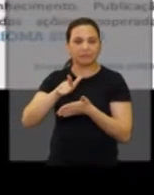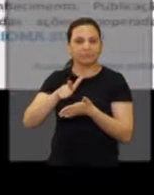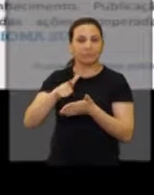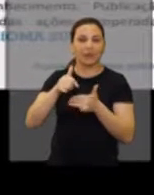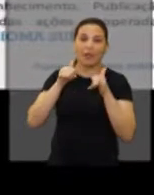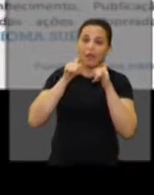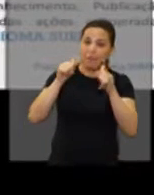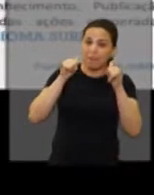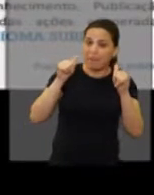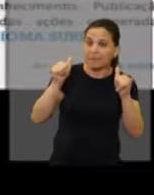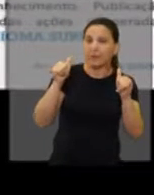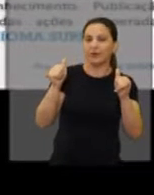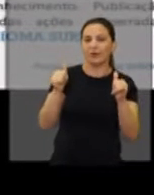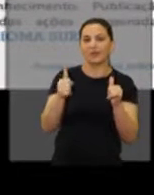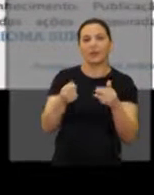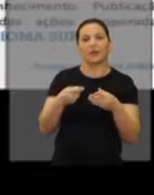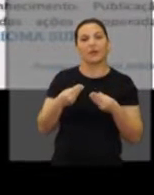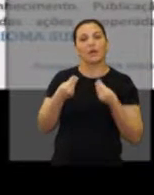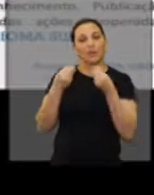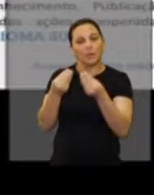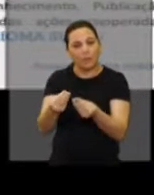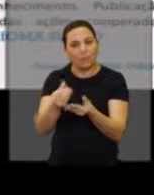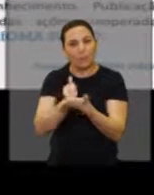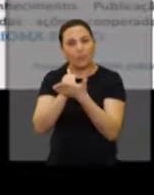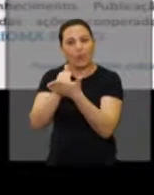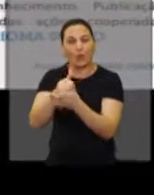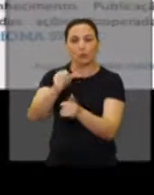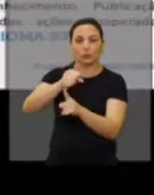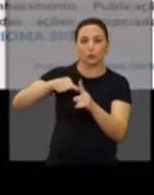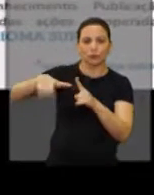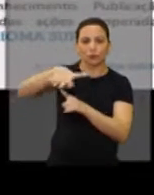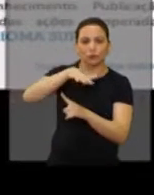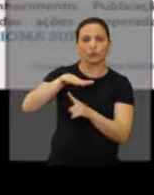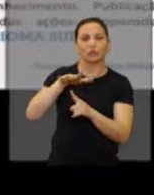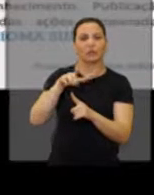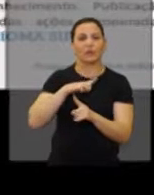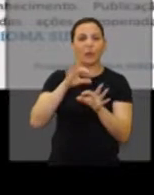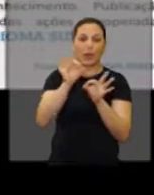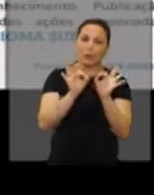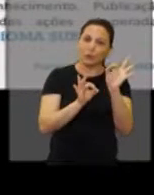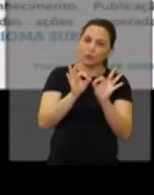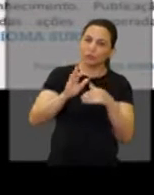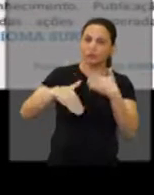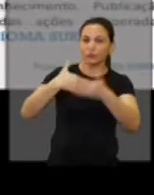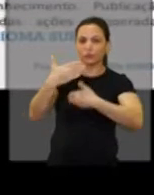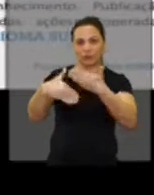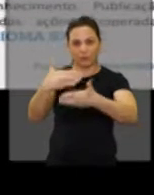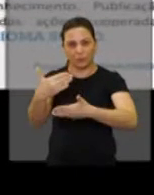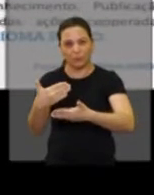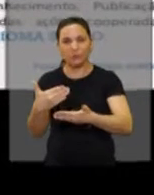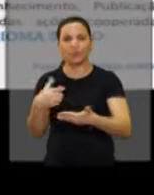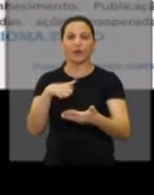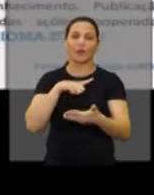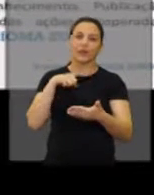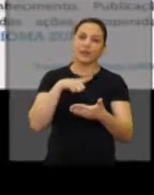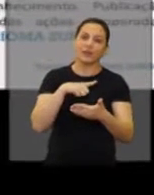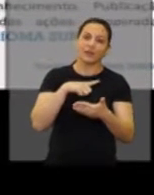Através das campanhas, como eu te falei, patrocínio social, nós temos projetos a serem desenvolvidos,